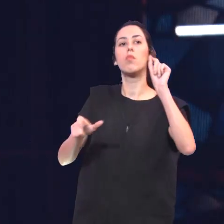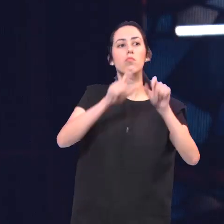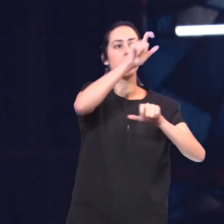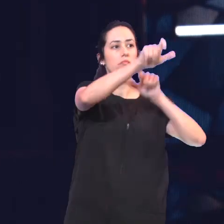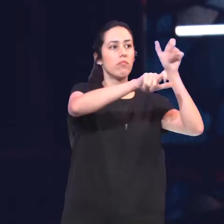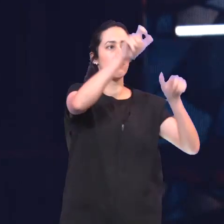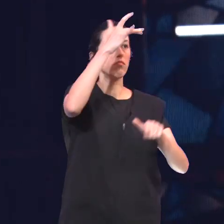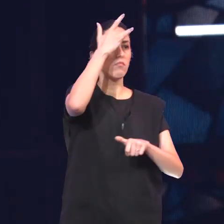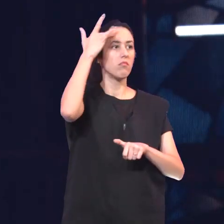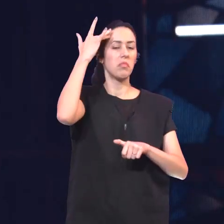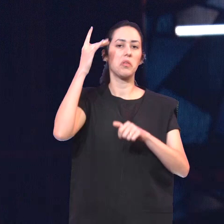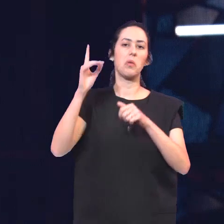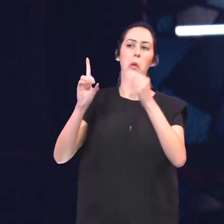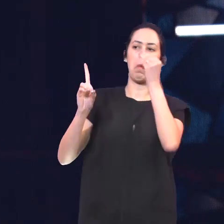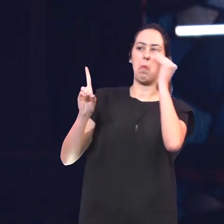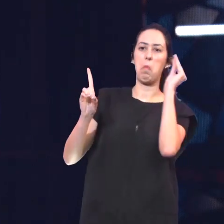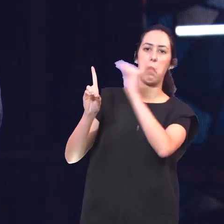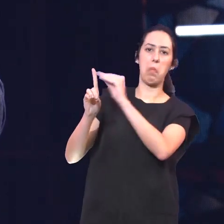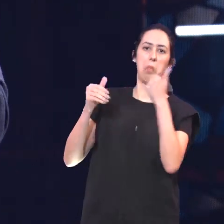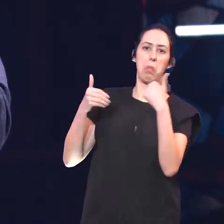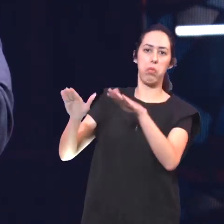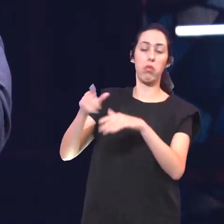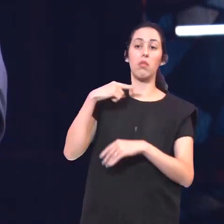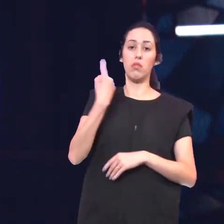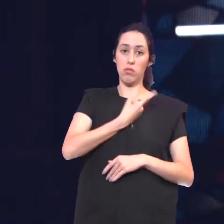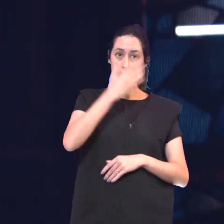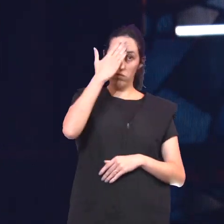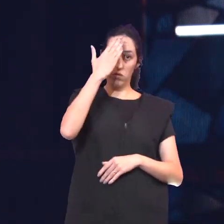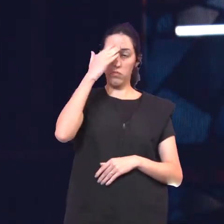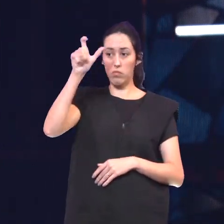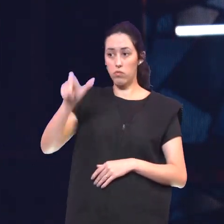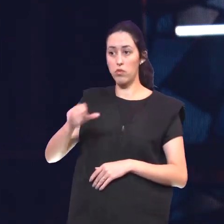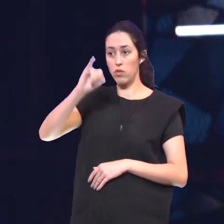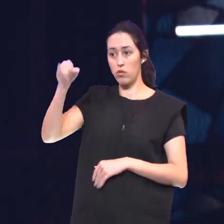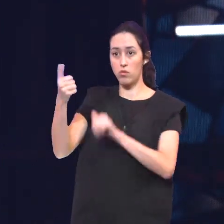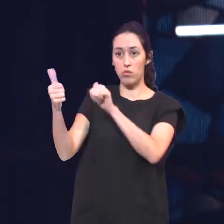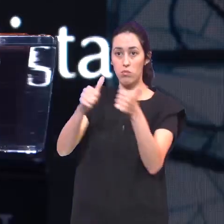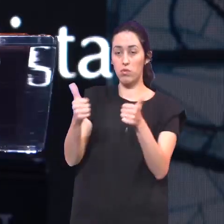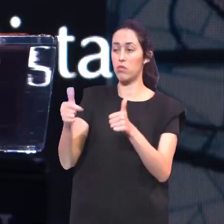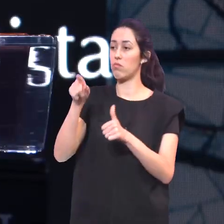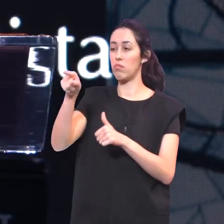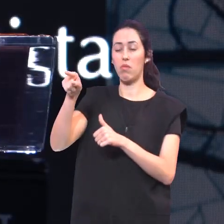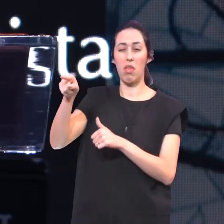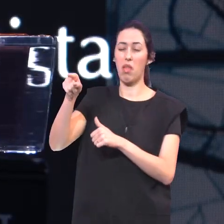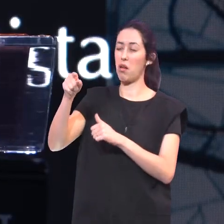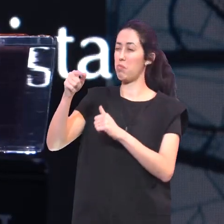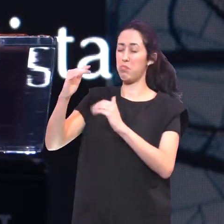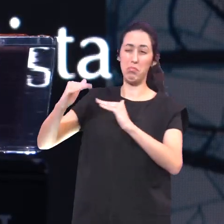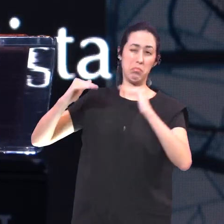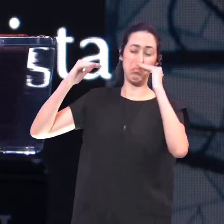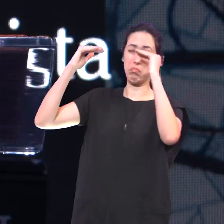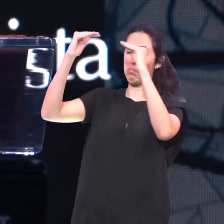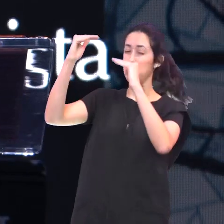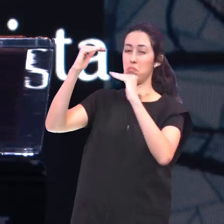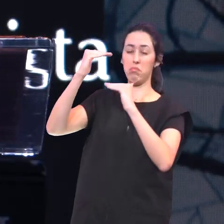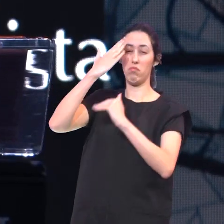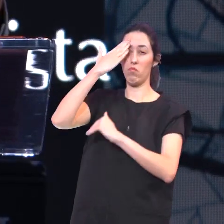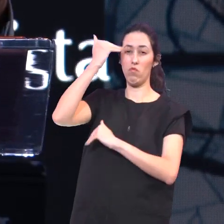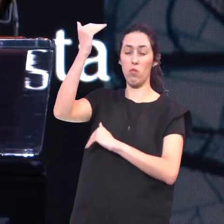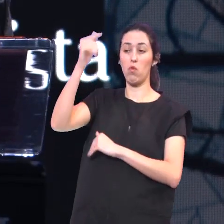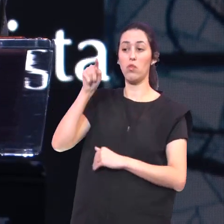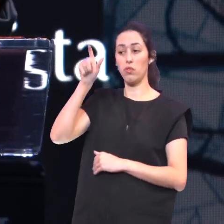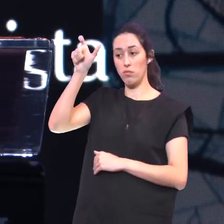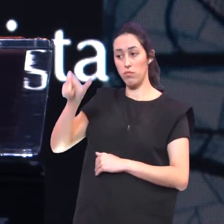Batista, nós sabemos É o maior homem nascido de mulher João Batista é a